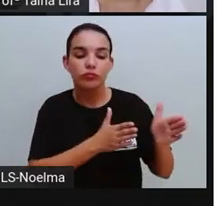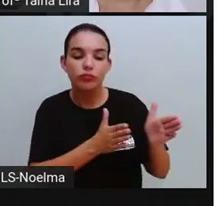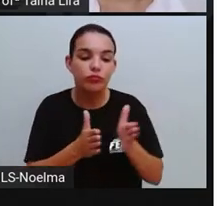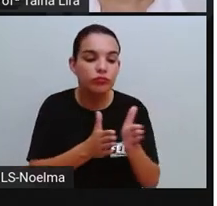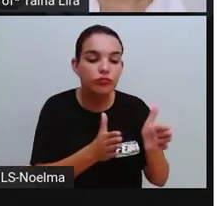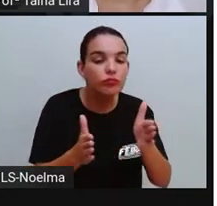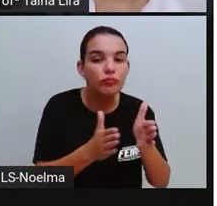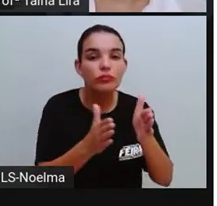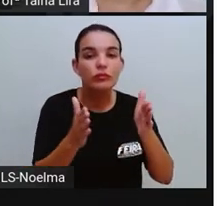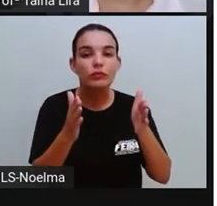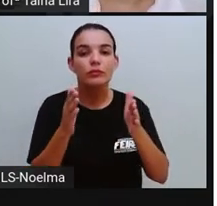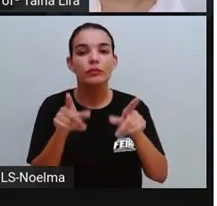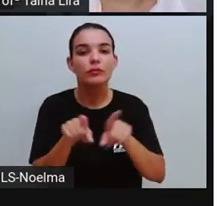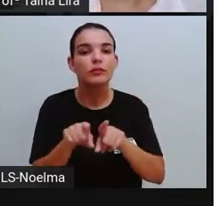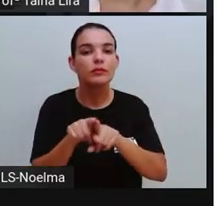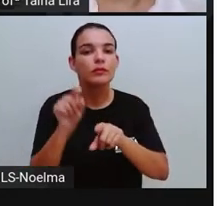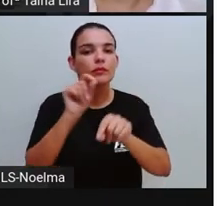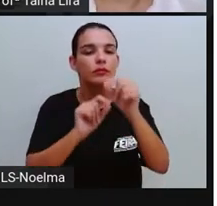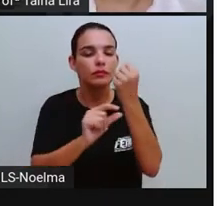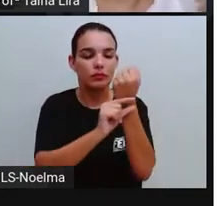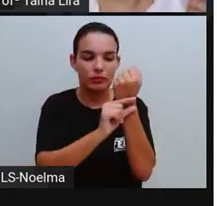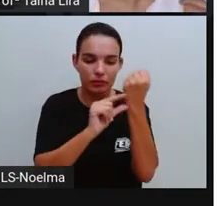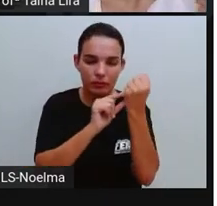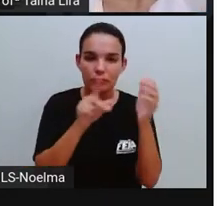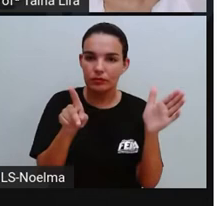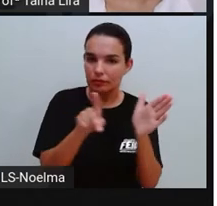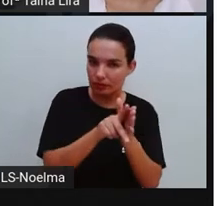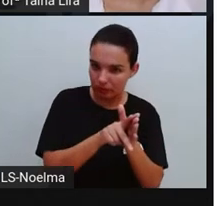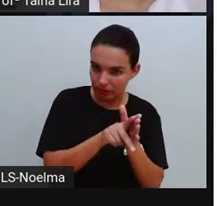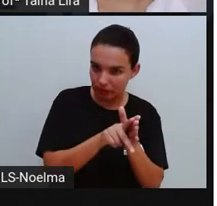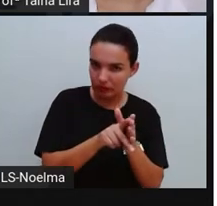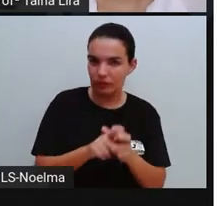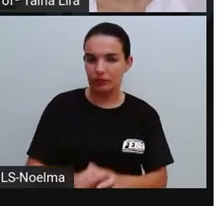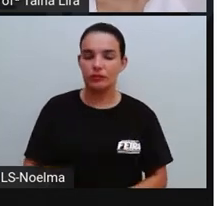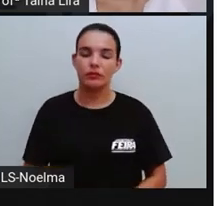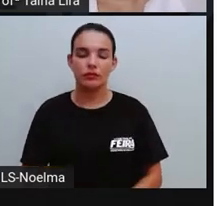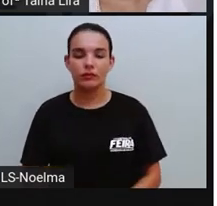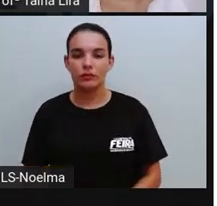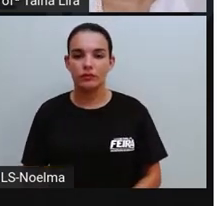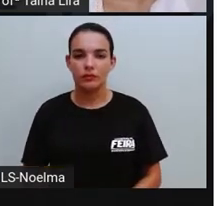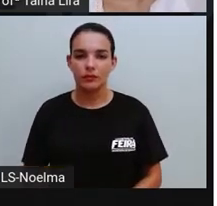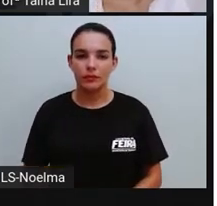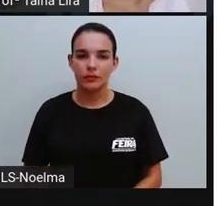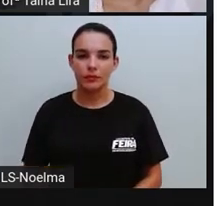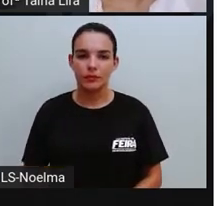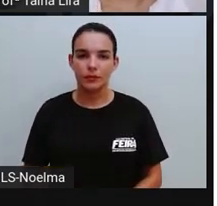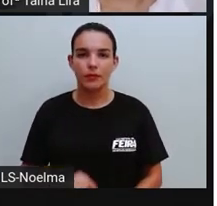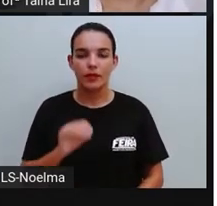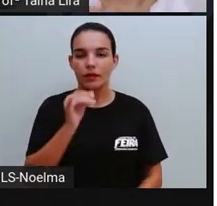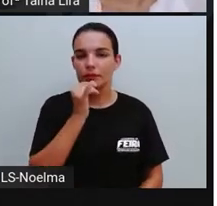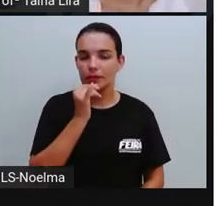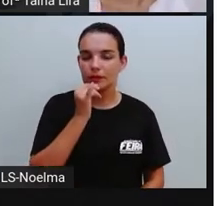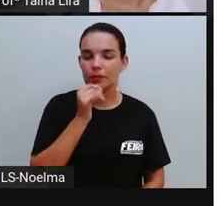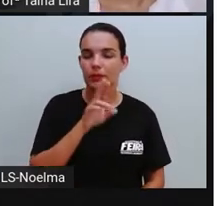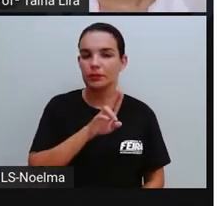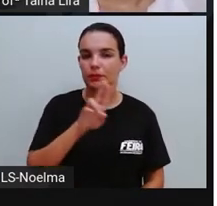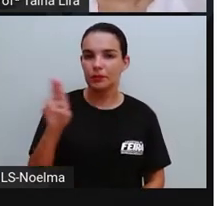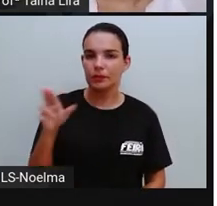seguida pelo nome do biografado. Então, por exemplo, Ayrton Senna.